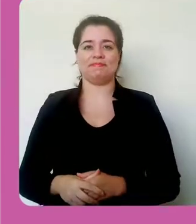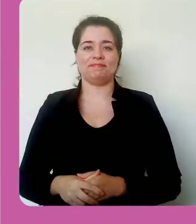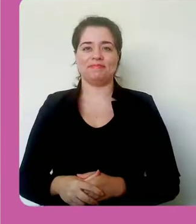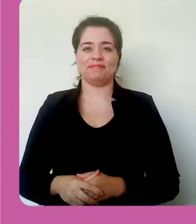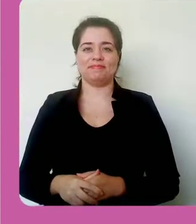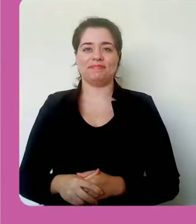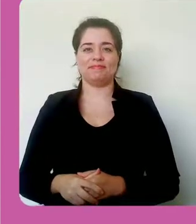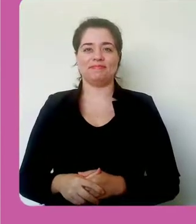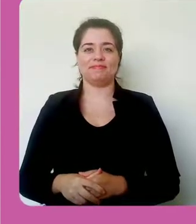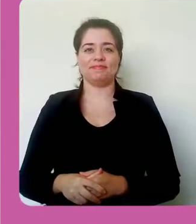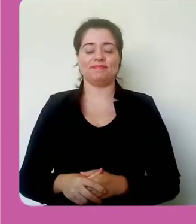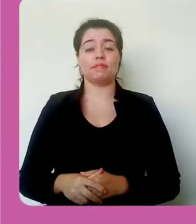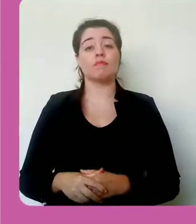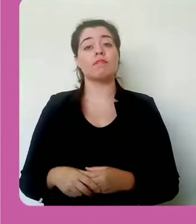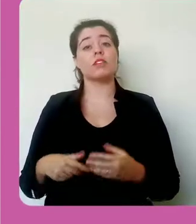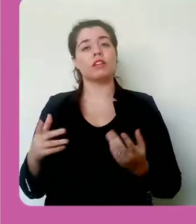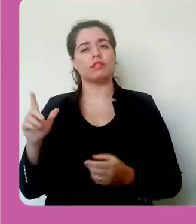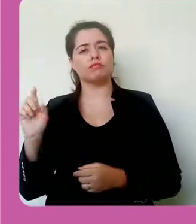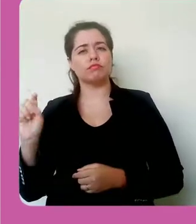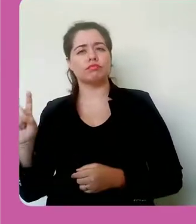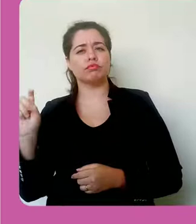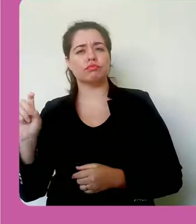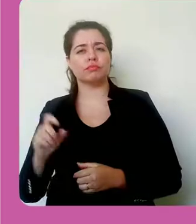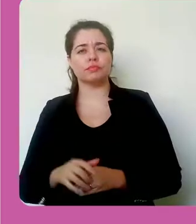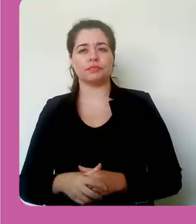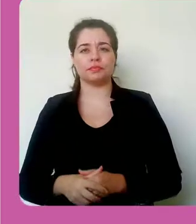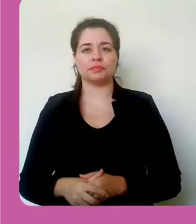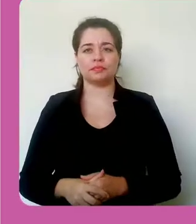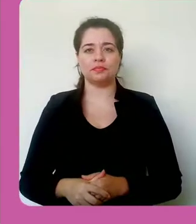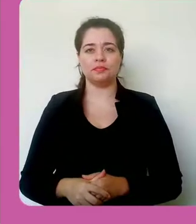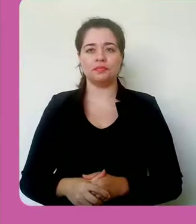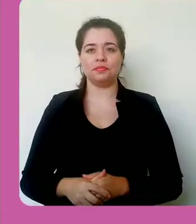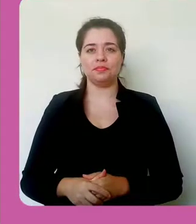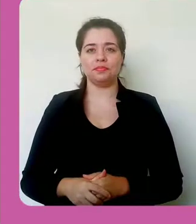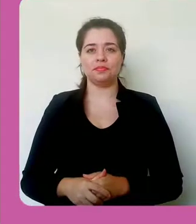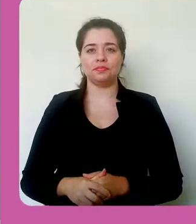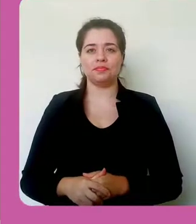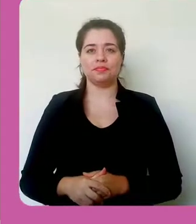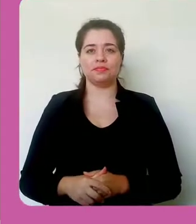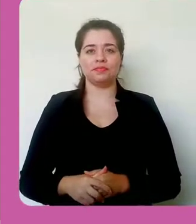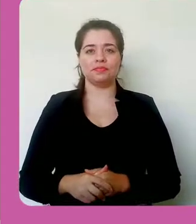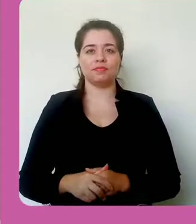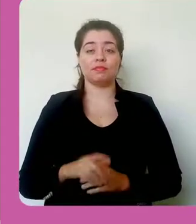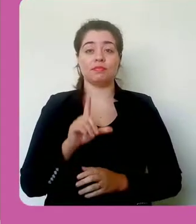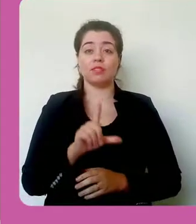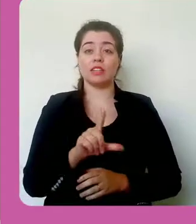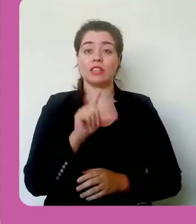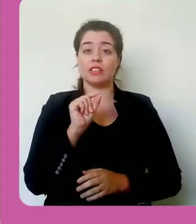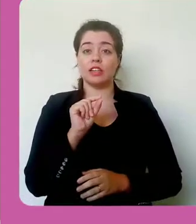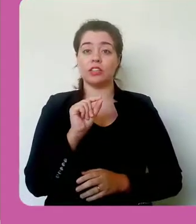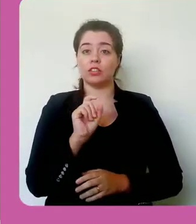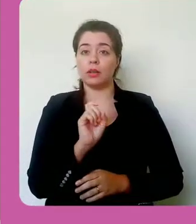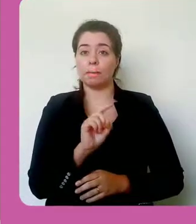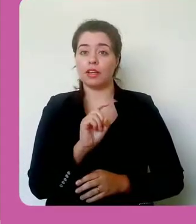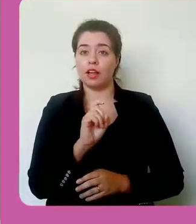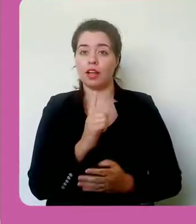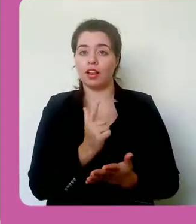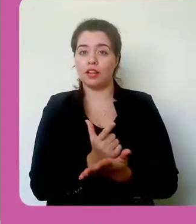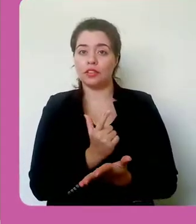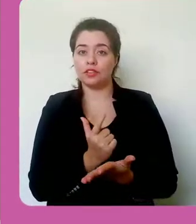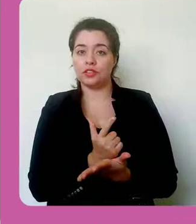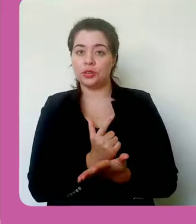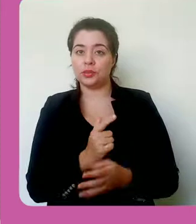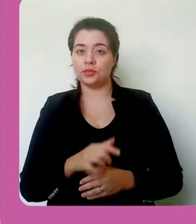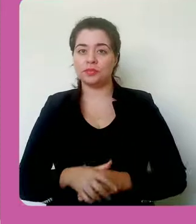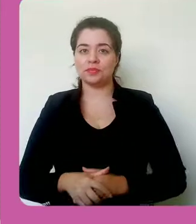Selecionamos o recurso livro. E na primeira página nós daremos